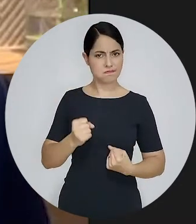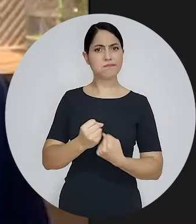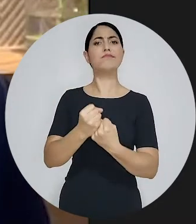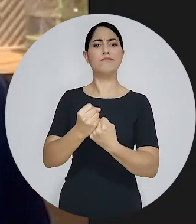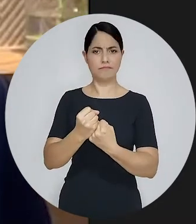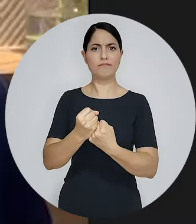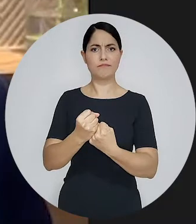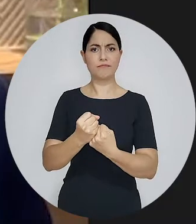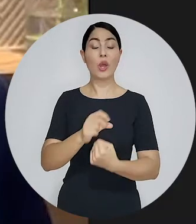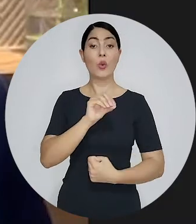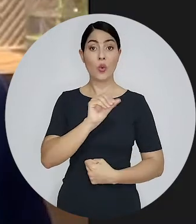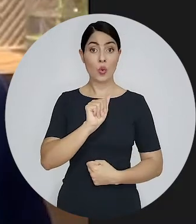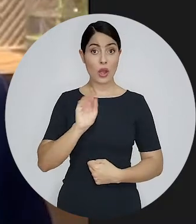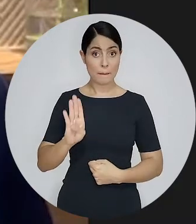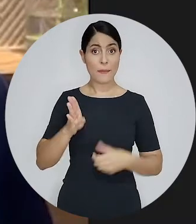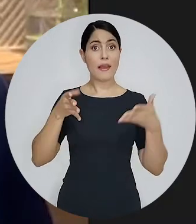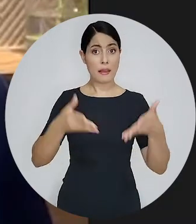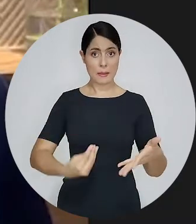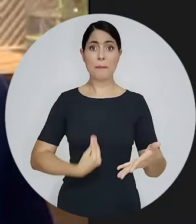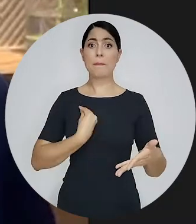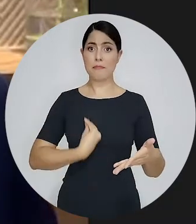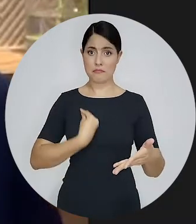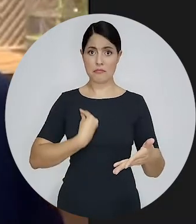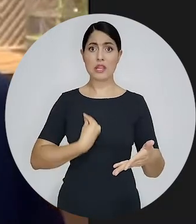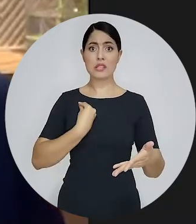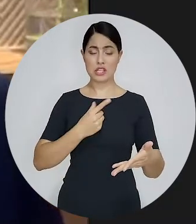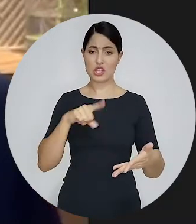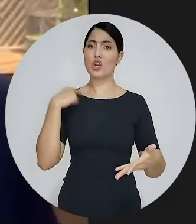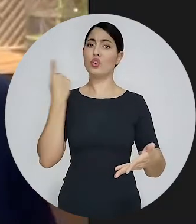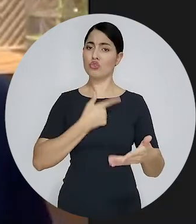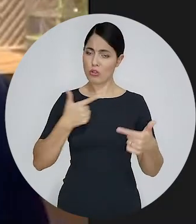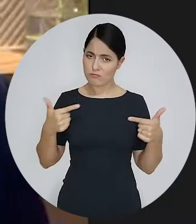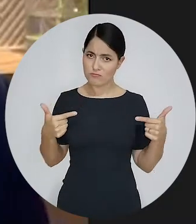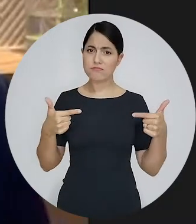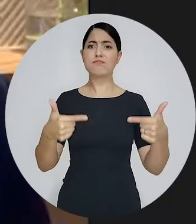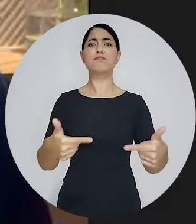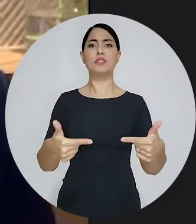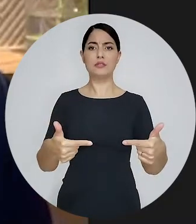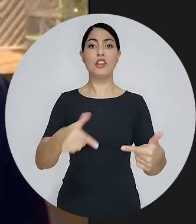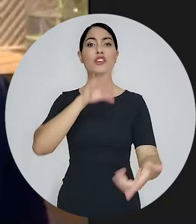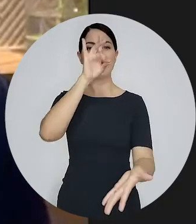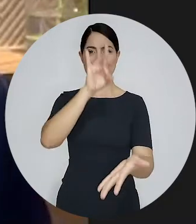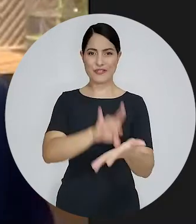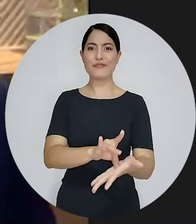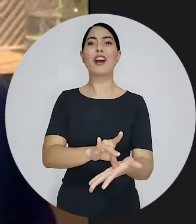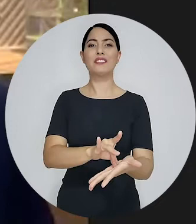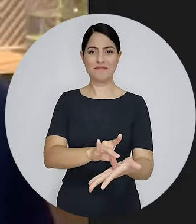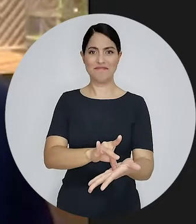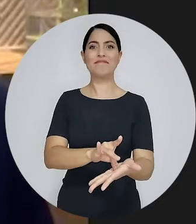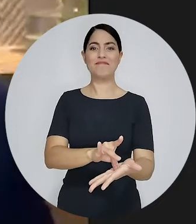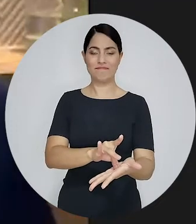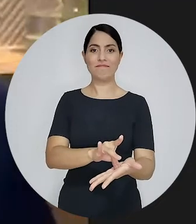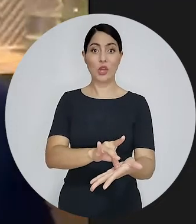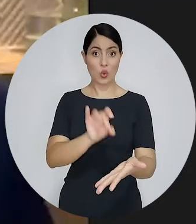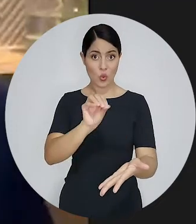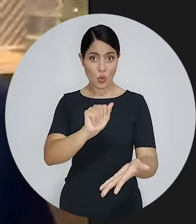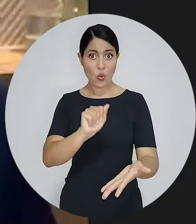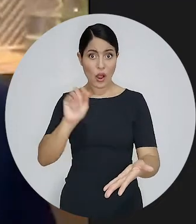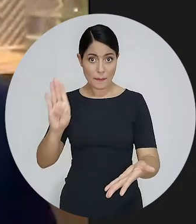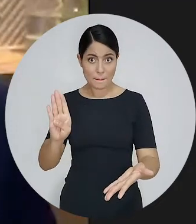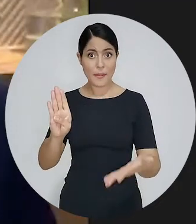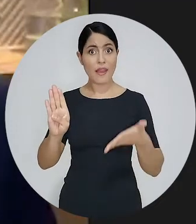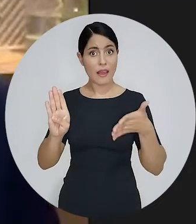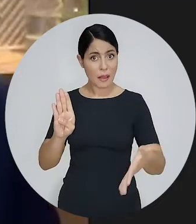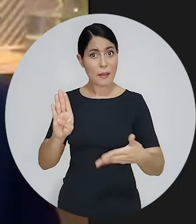esta presença da ordem como um dever institucional. É preciso ser reconhecida essa presença da ordem